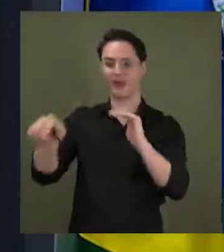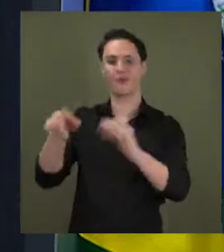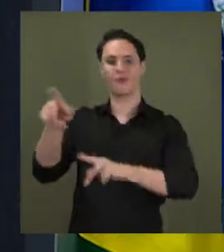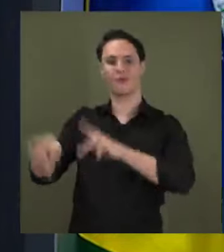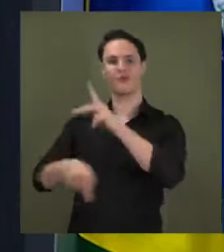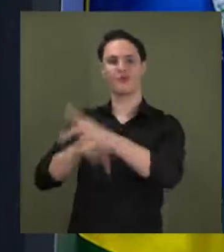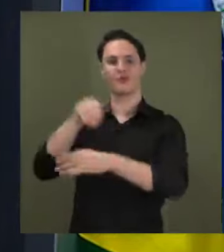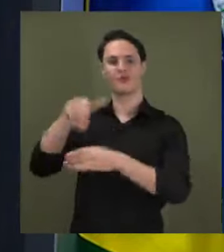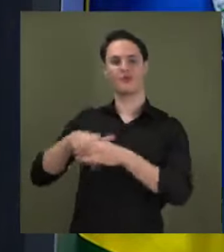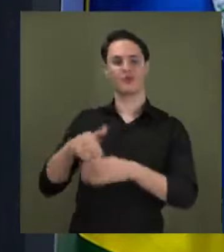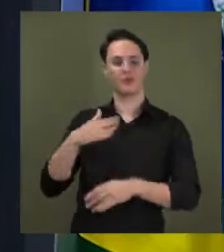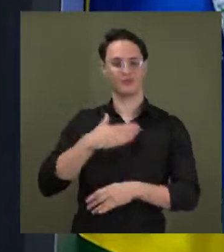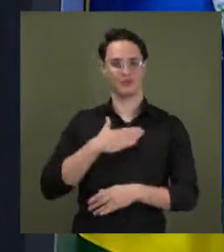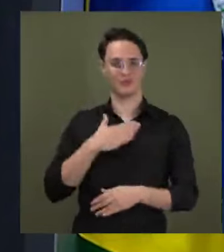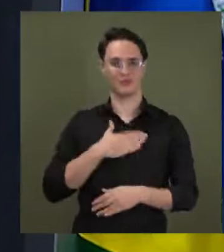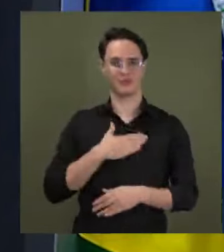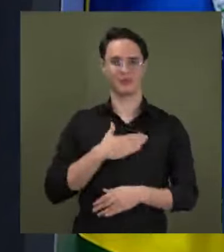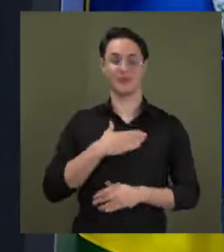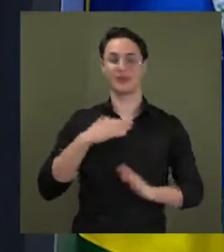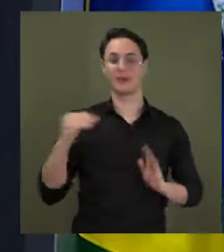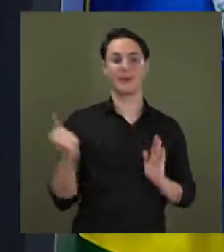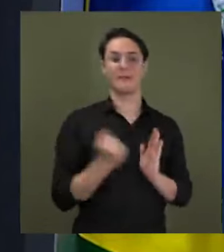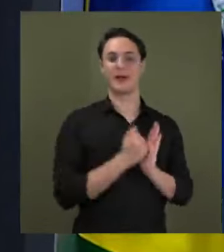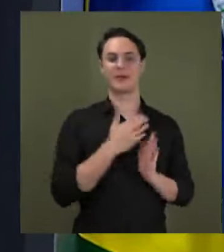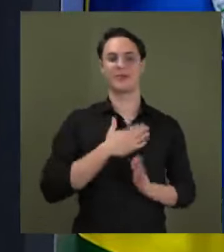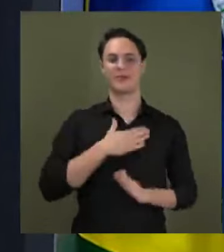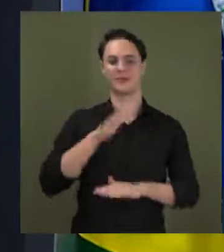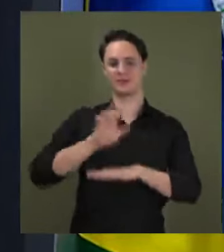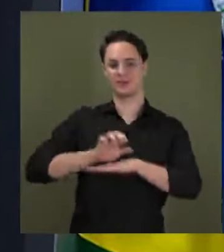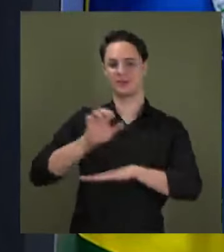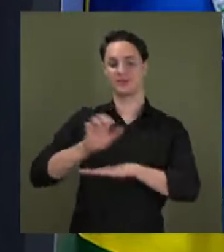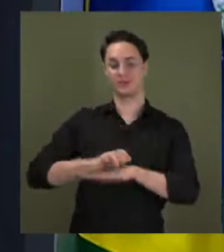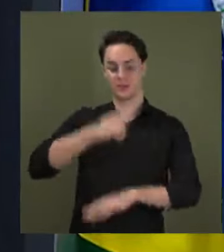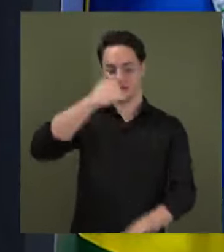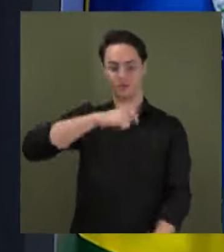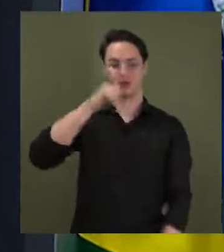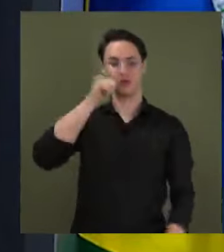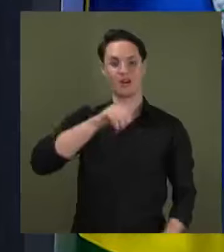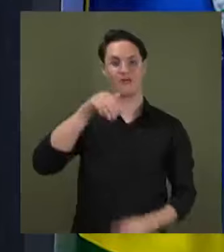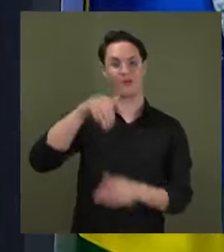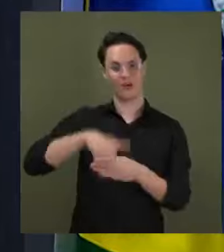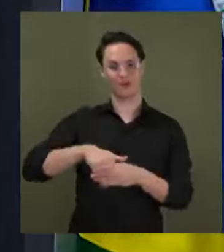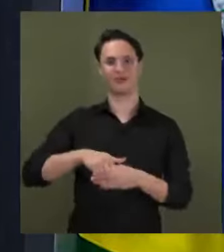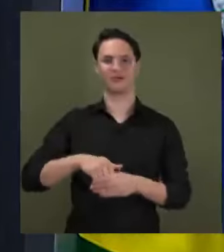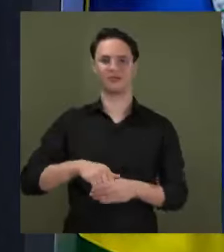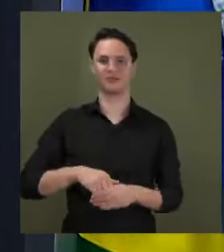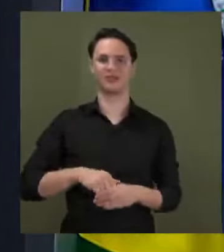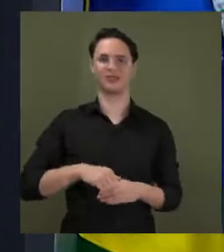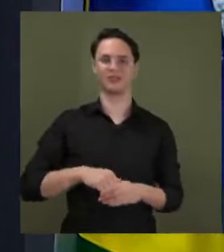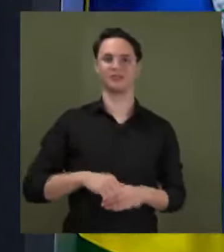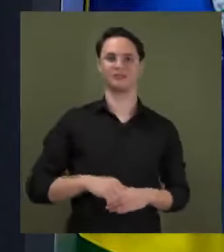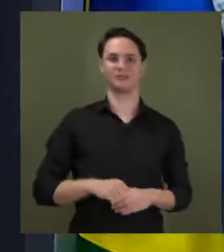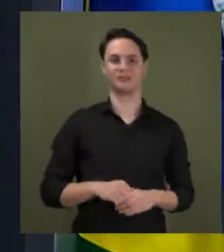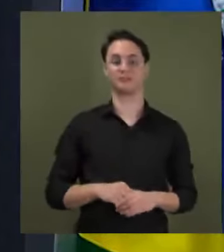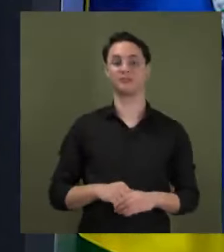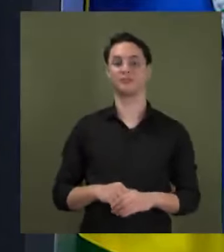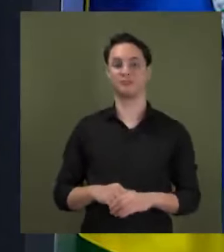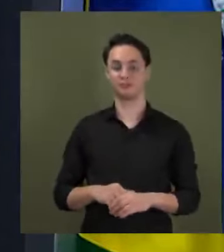tive, que foi a maior votação na história do meu estado, que uma senadora já teve e, na verdade, na história do Senado.